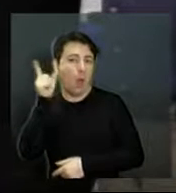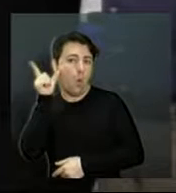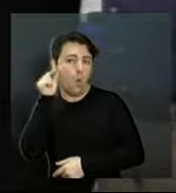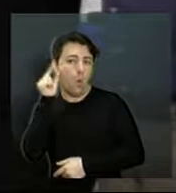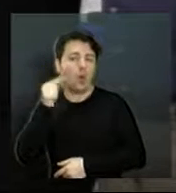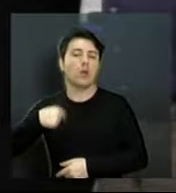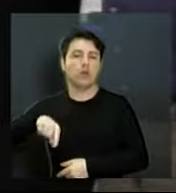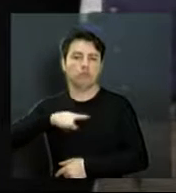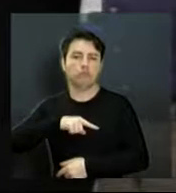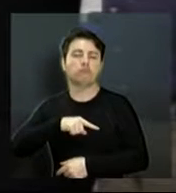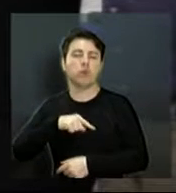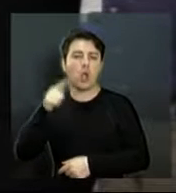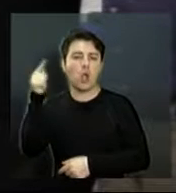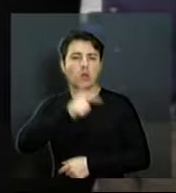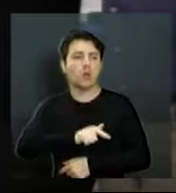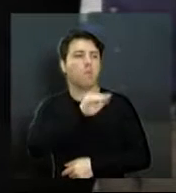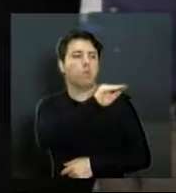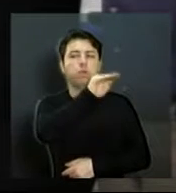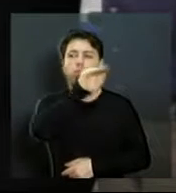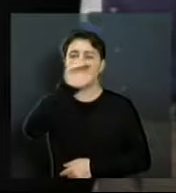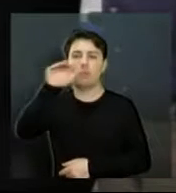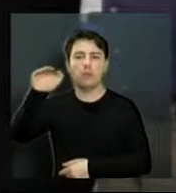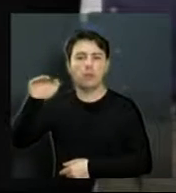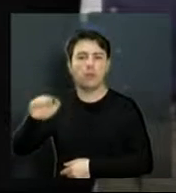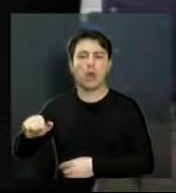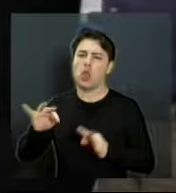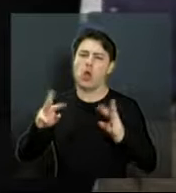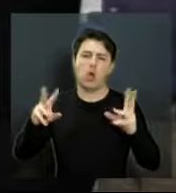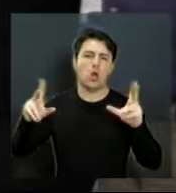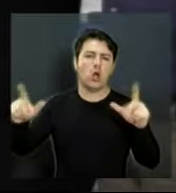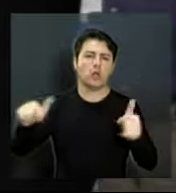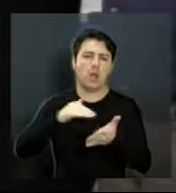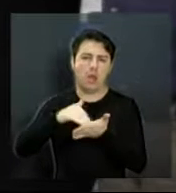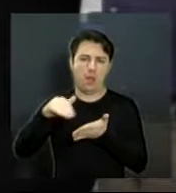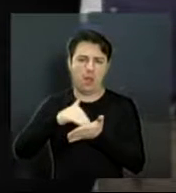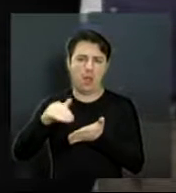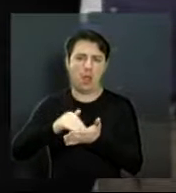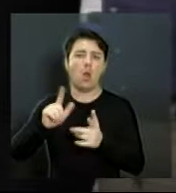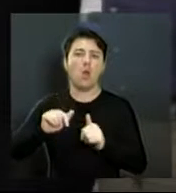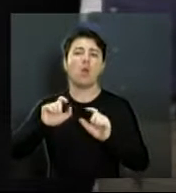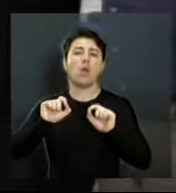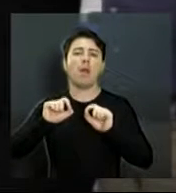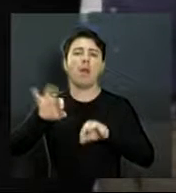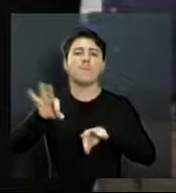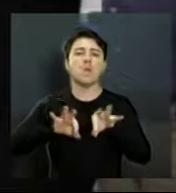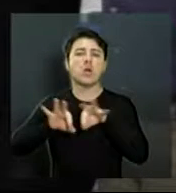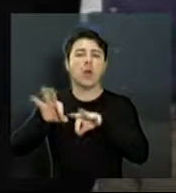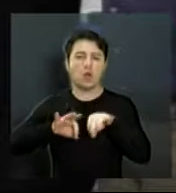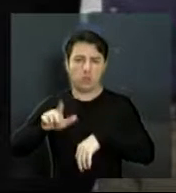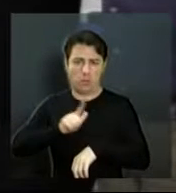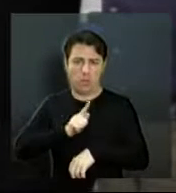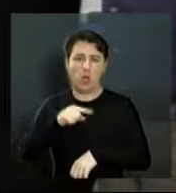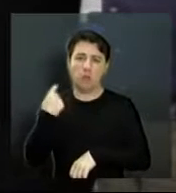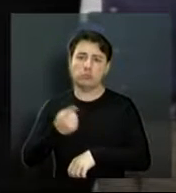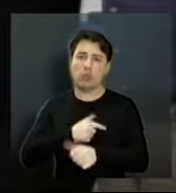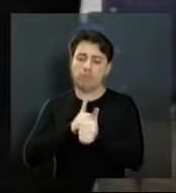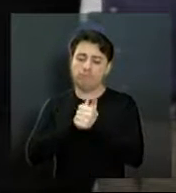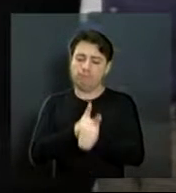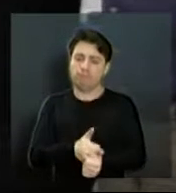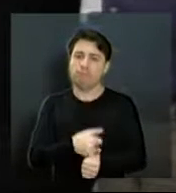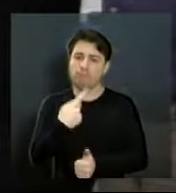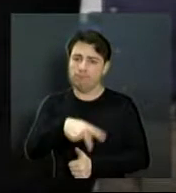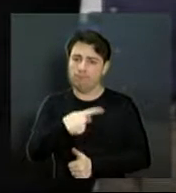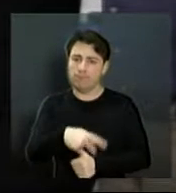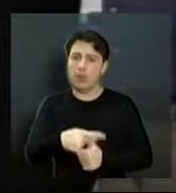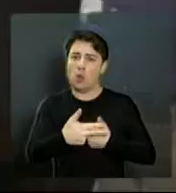secretarias e conseguimos, juntos com a Coordenadoria de Direitos Humanos, lançar, então, este programa. Nós temos acompanhado a execução de